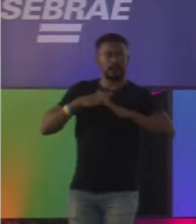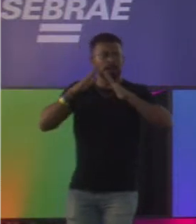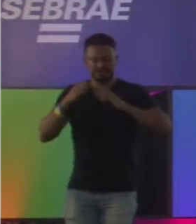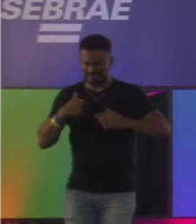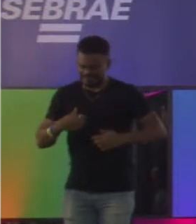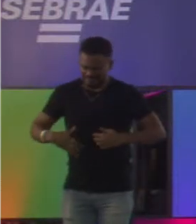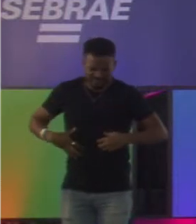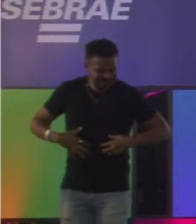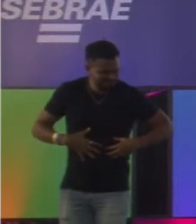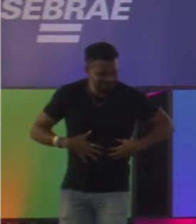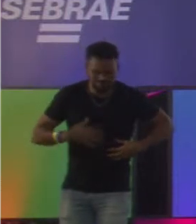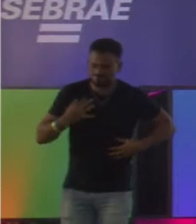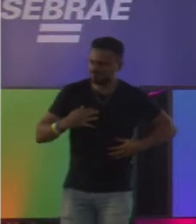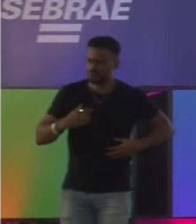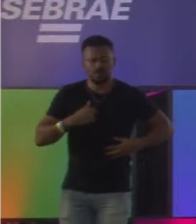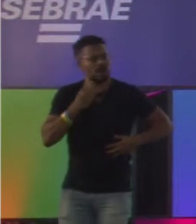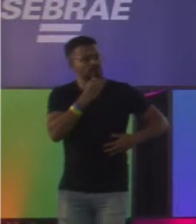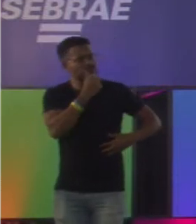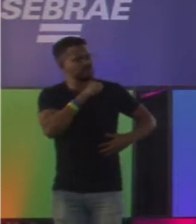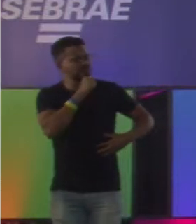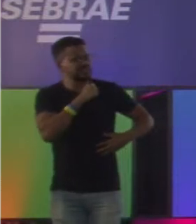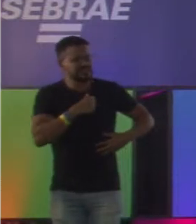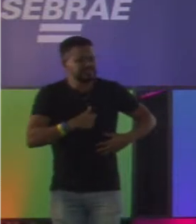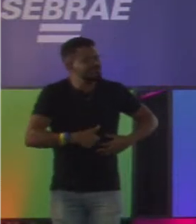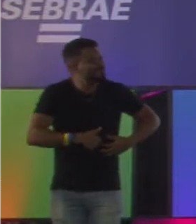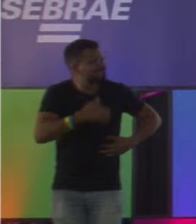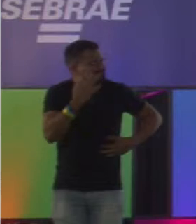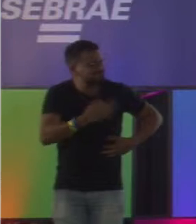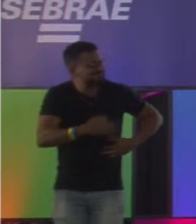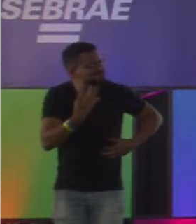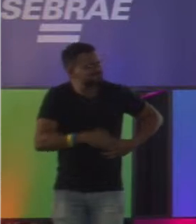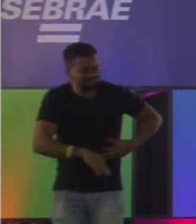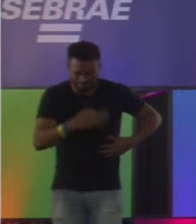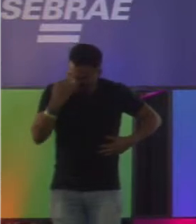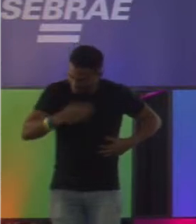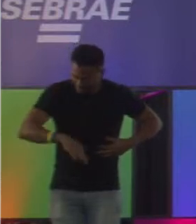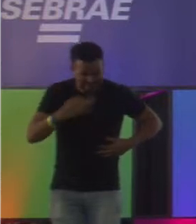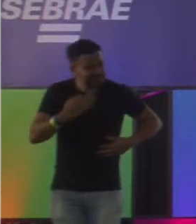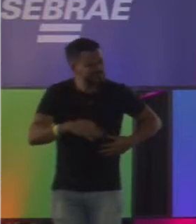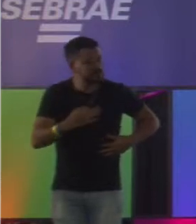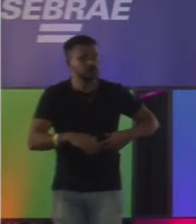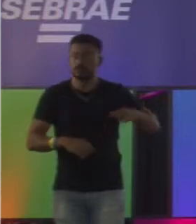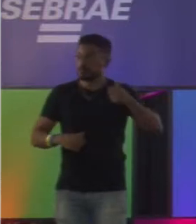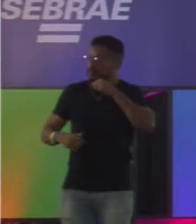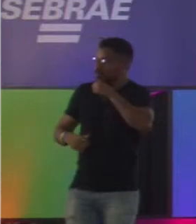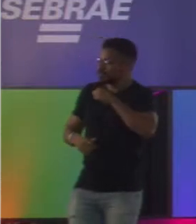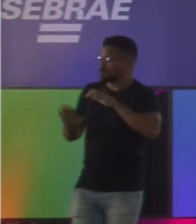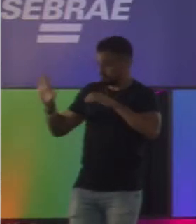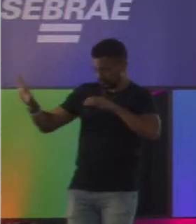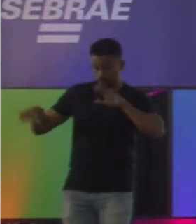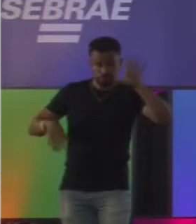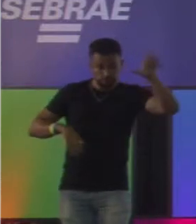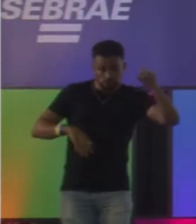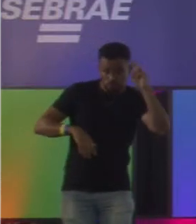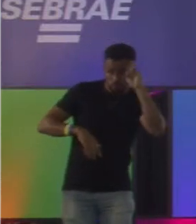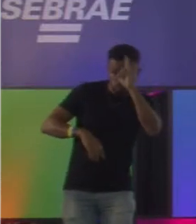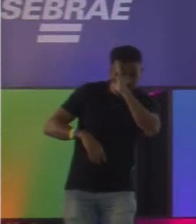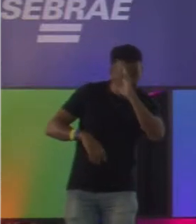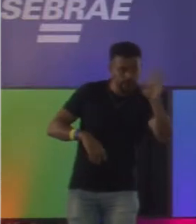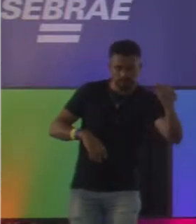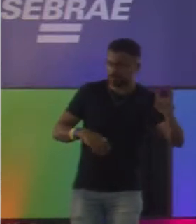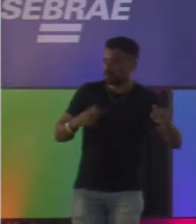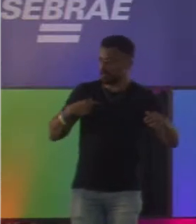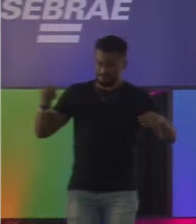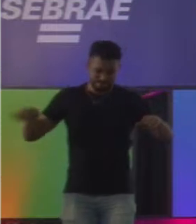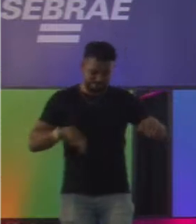conversando com a minha mãe e eu disse para a minha mãe, ai, ai, ai. Ela chamou o Uber. Eu dentro do Uber. Moço,